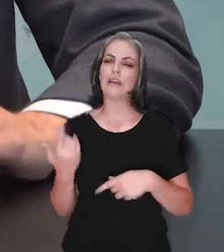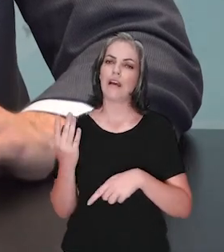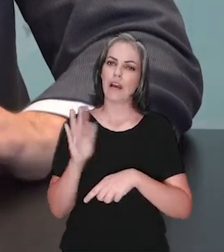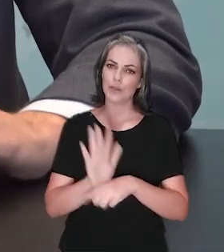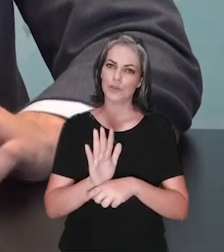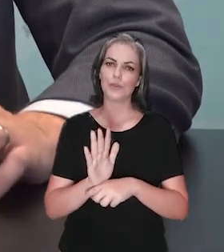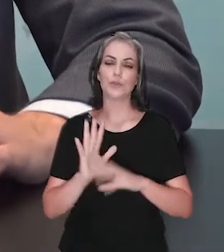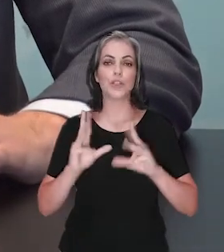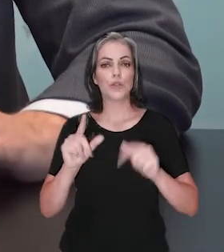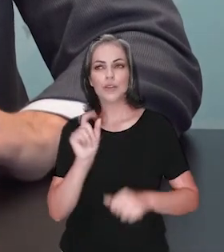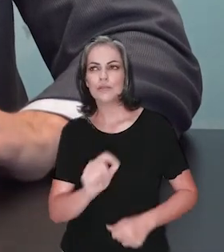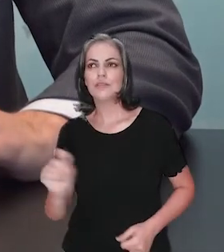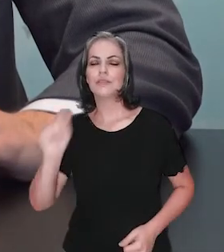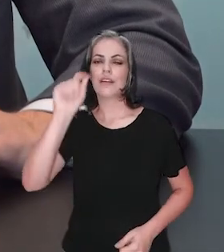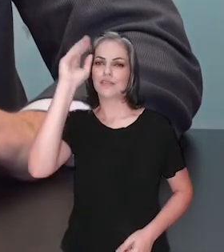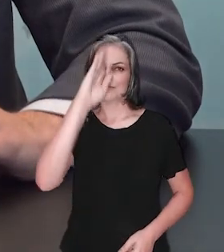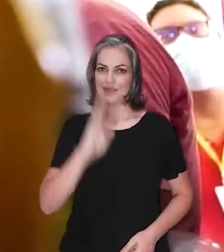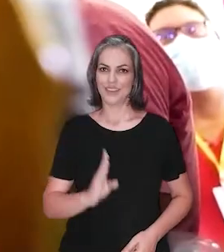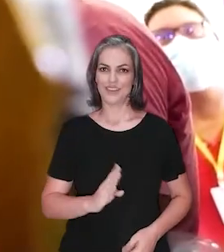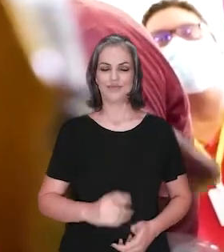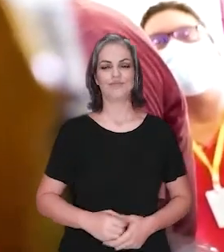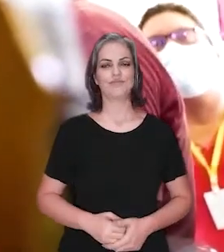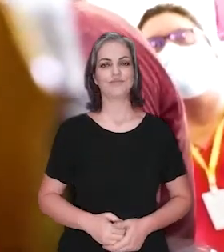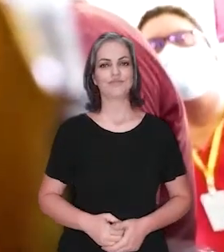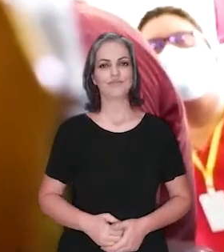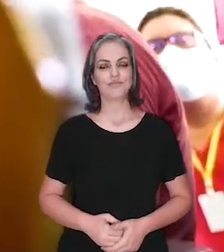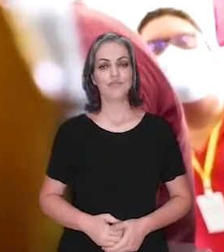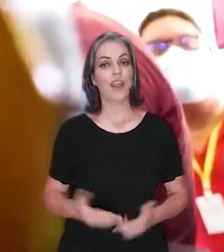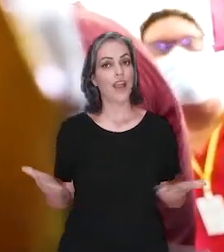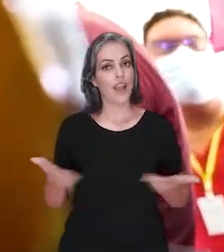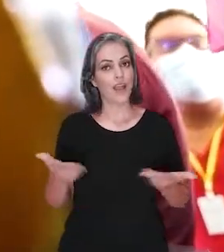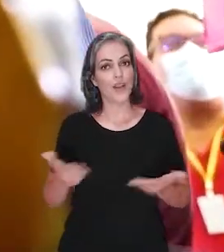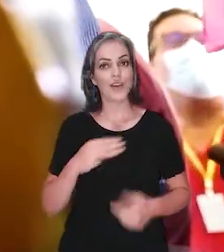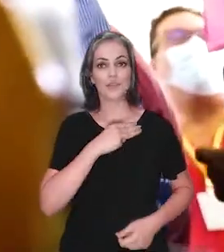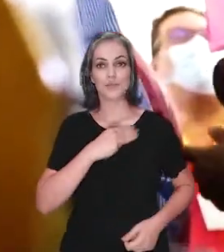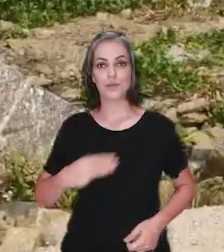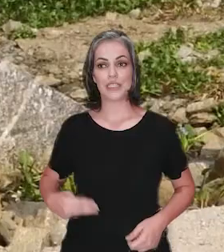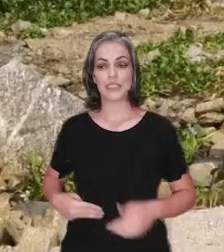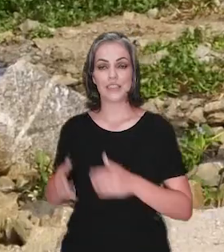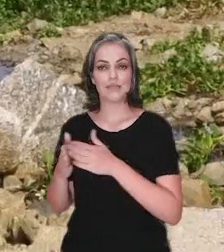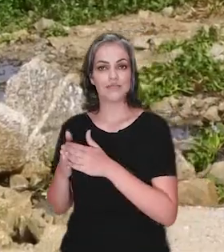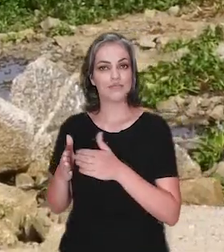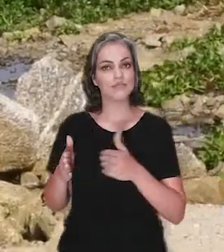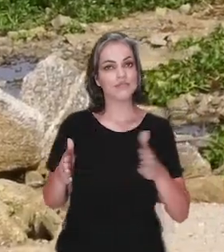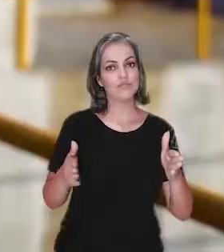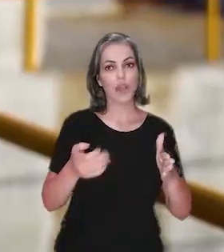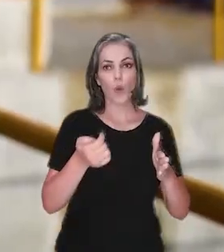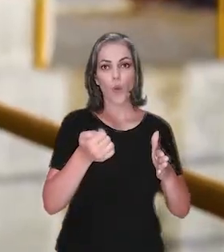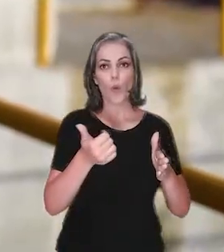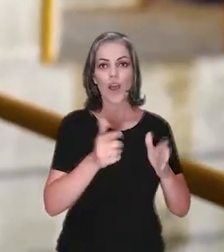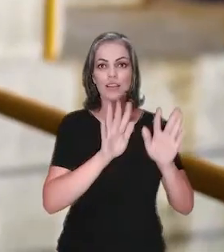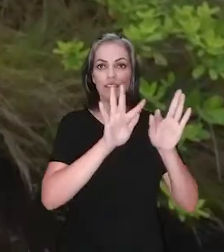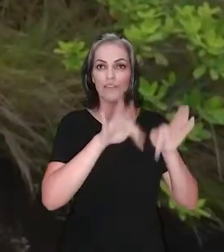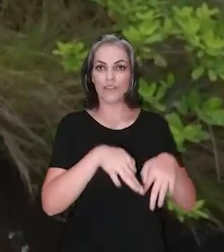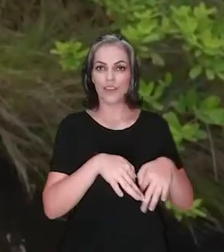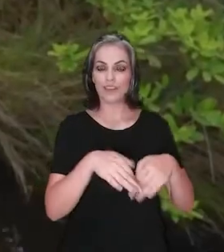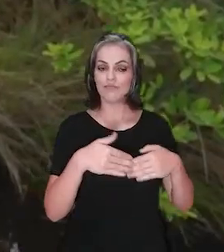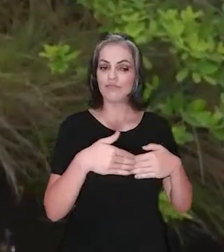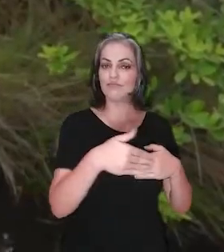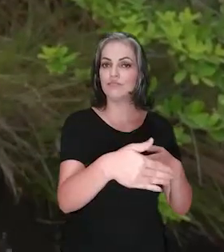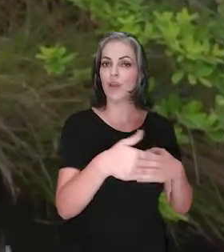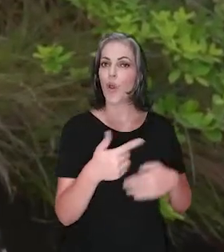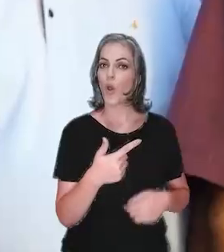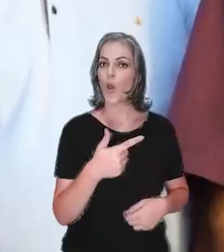por todos os municípios do nosso Brasil. Agora, Marinho está chegando ao fim de mais uma jornada para trilhar novos